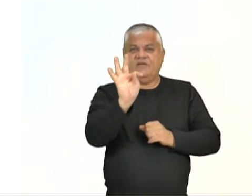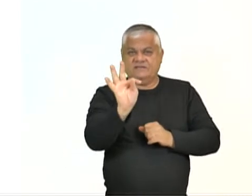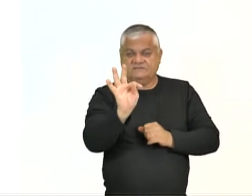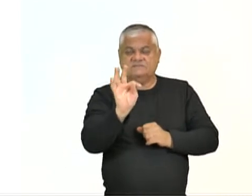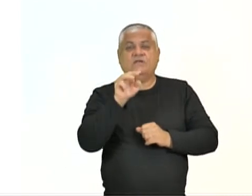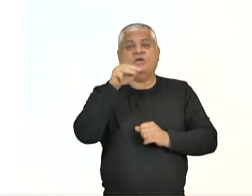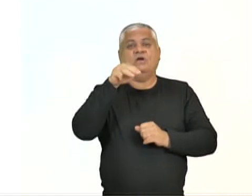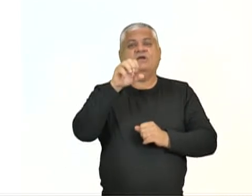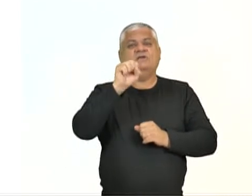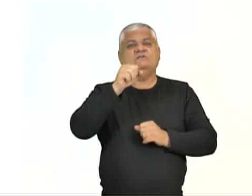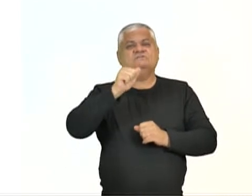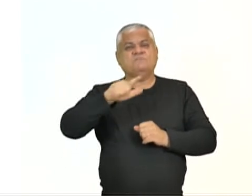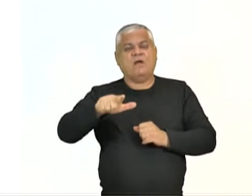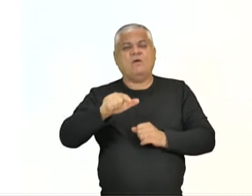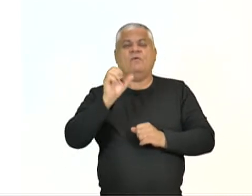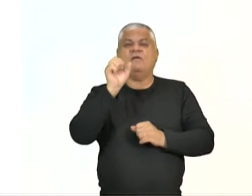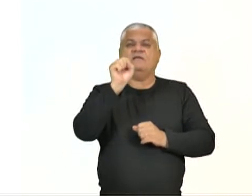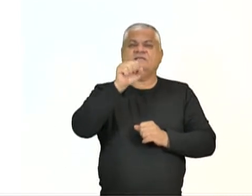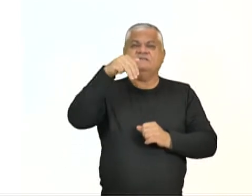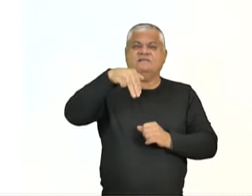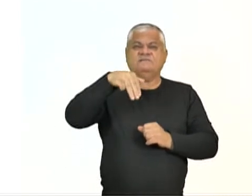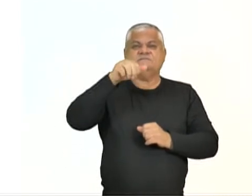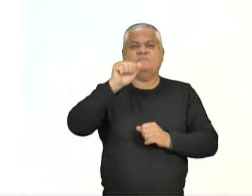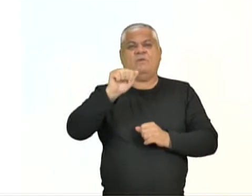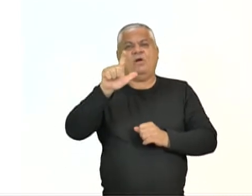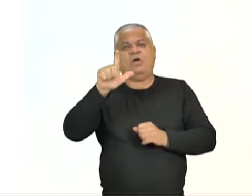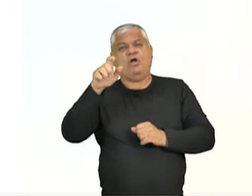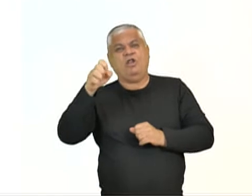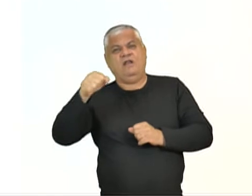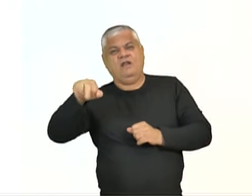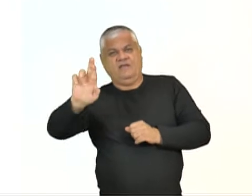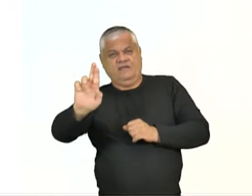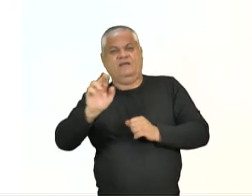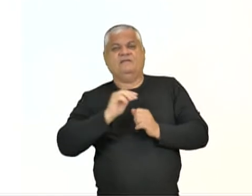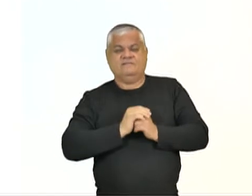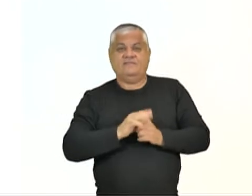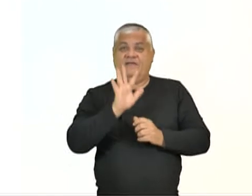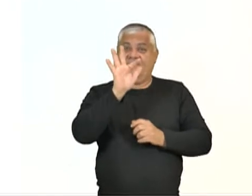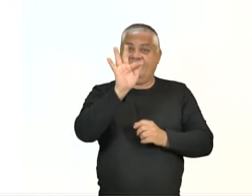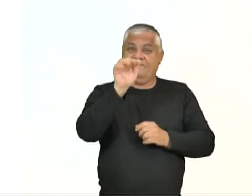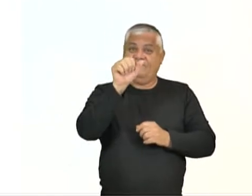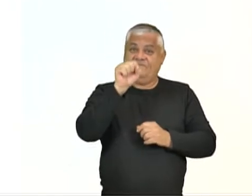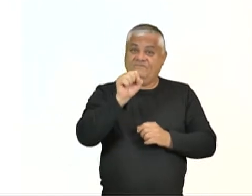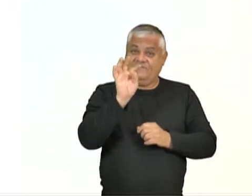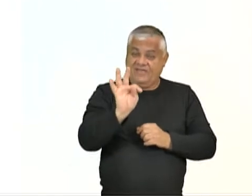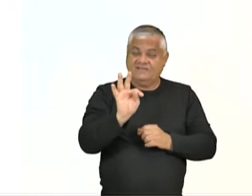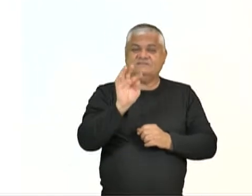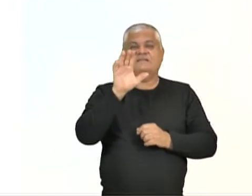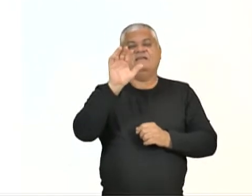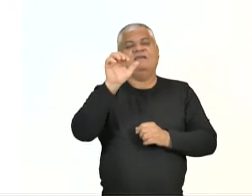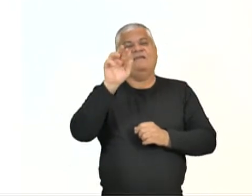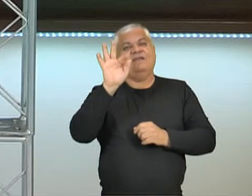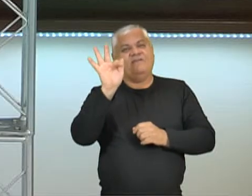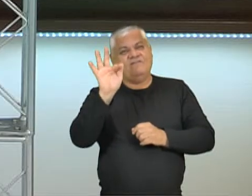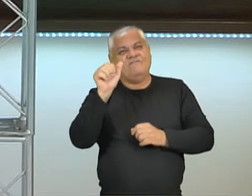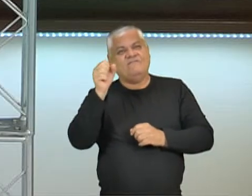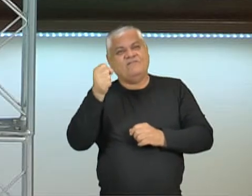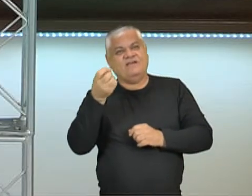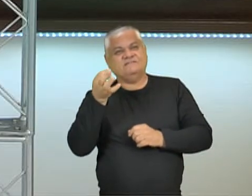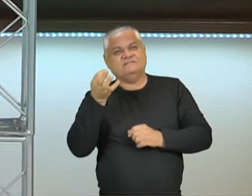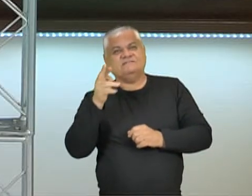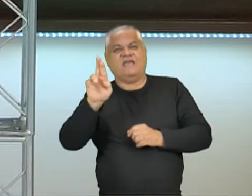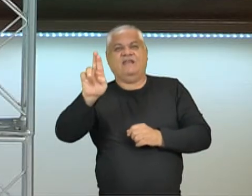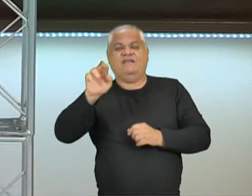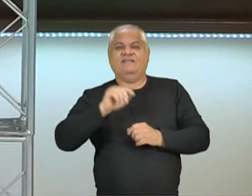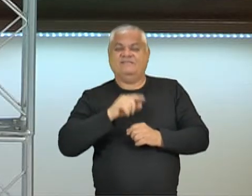small, smaller, que a gente tinha ali na comic strip, ou fast, faster, this one is smaller than that, esse é menor do que aquele. Se o